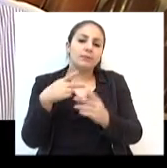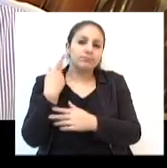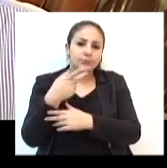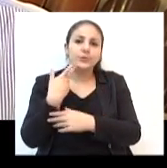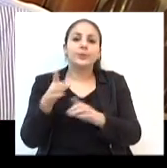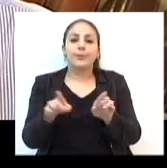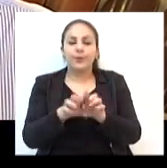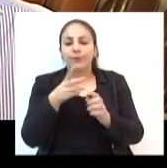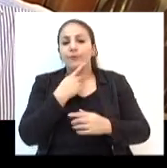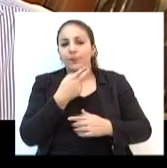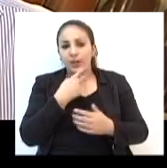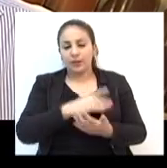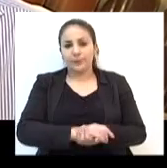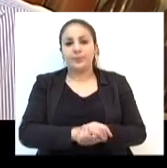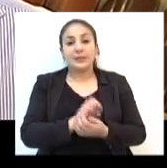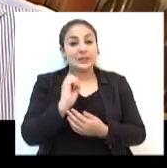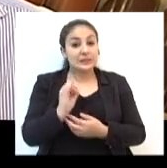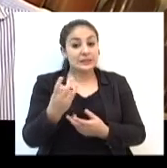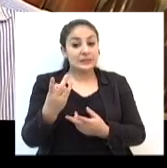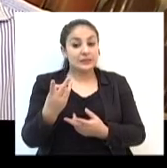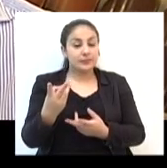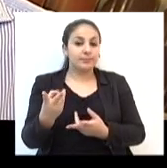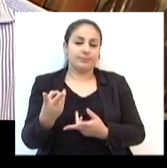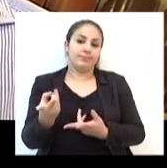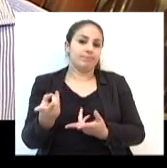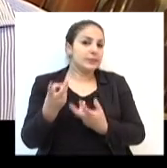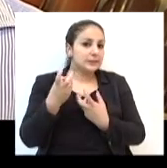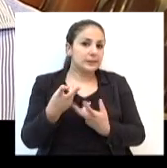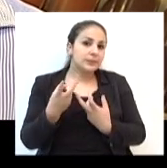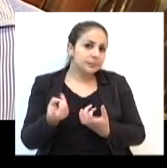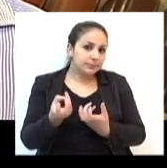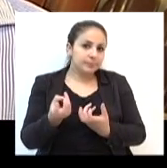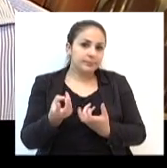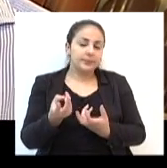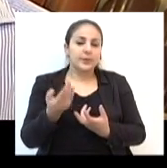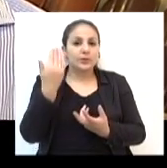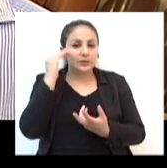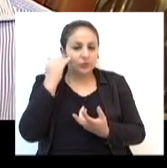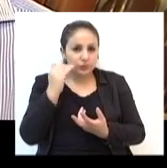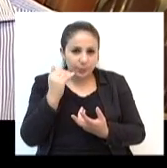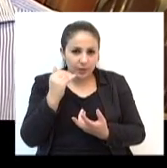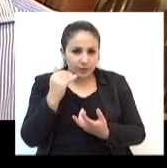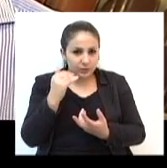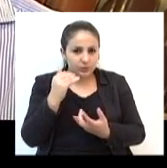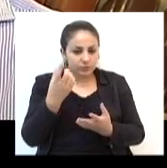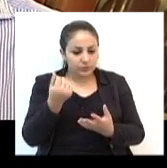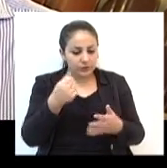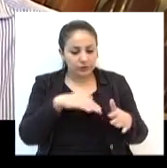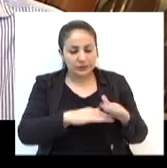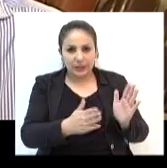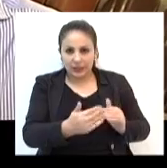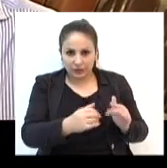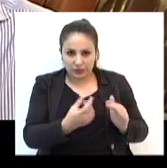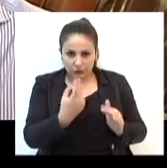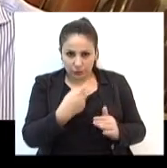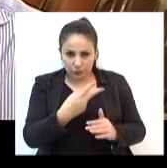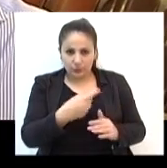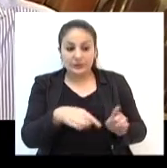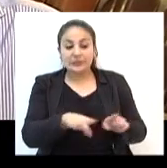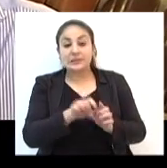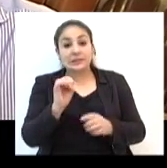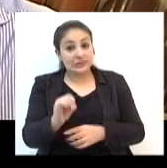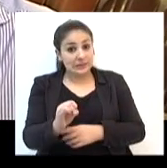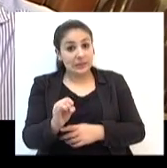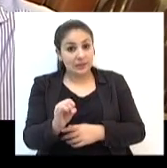colocaram, mas se for perceber no entendimento de que o Caixa 2, sendo ele se tornado